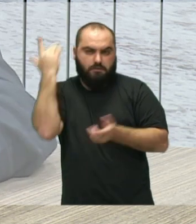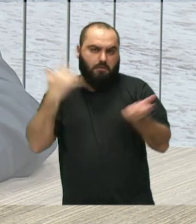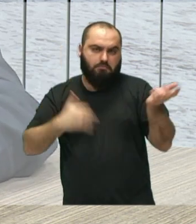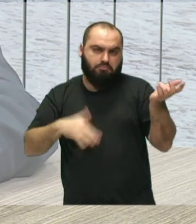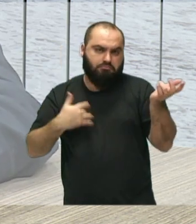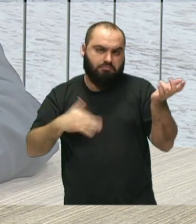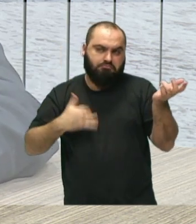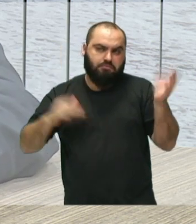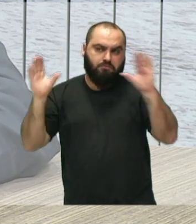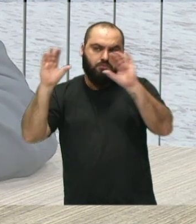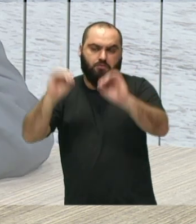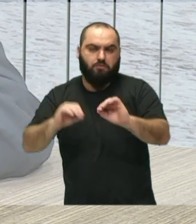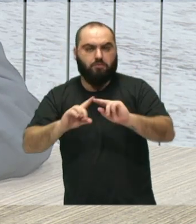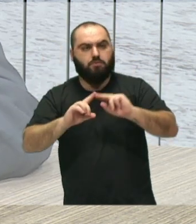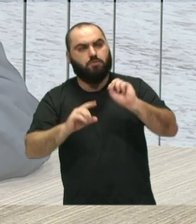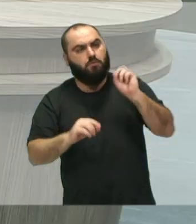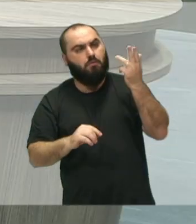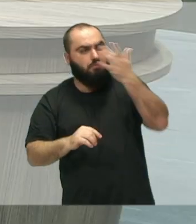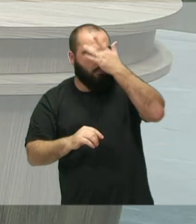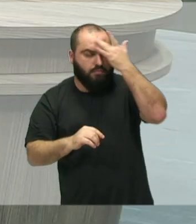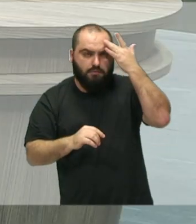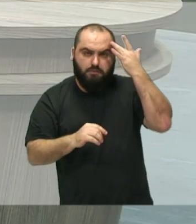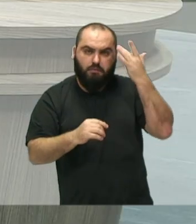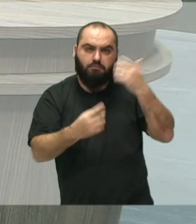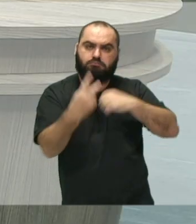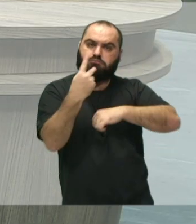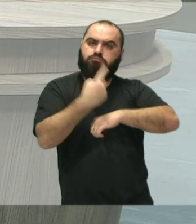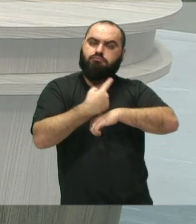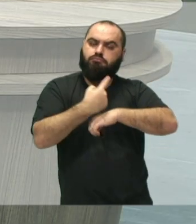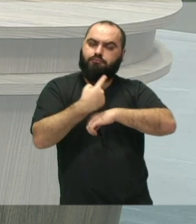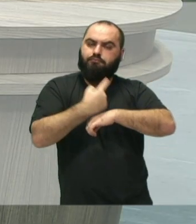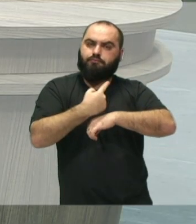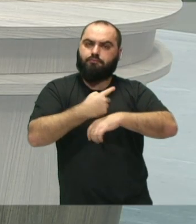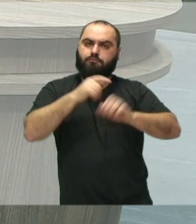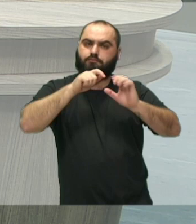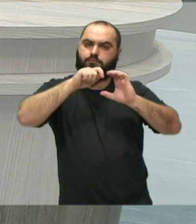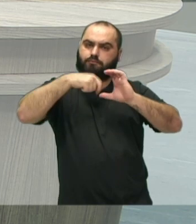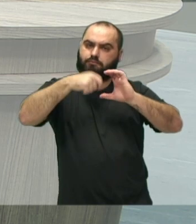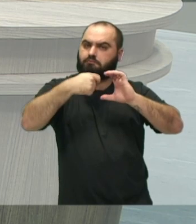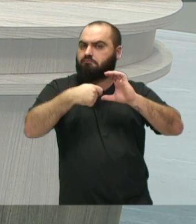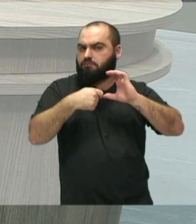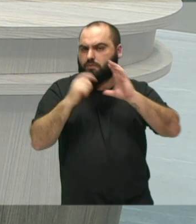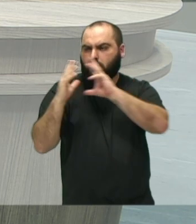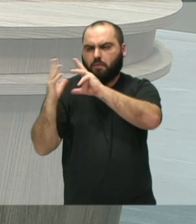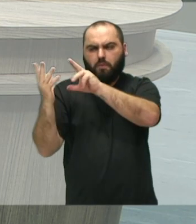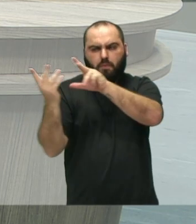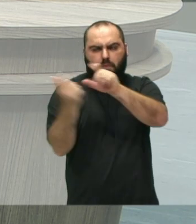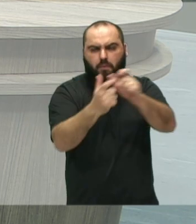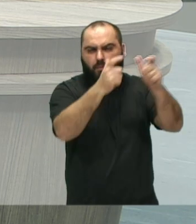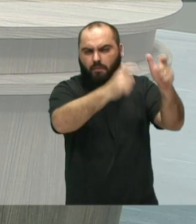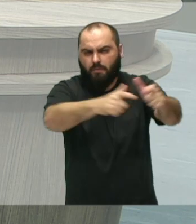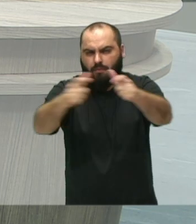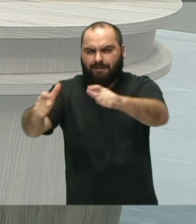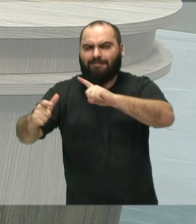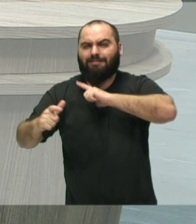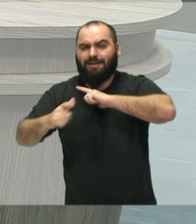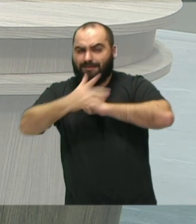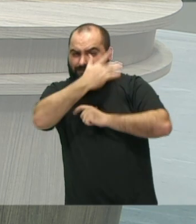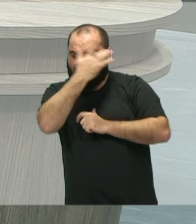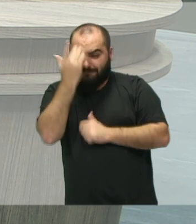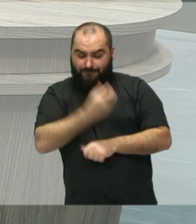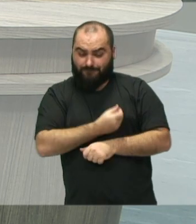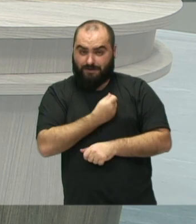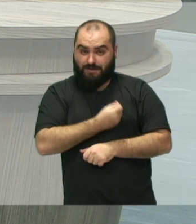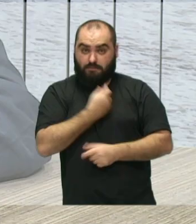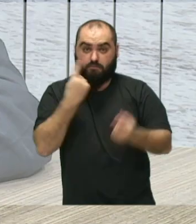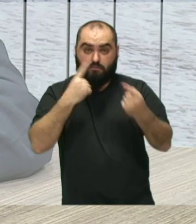noite, ou pessoal que faz estúdio e grava, em todos os ambientes, né, onde exige a presença de um músico, o